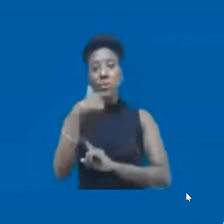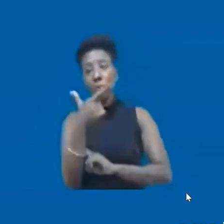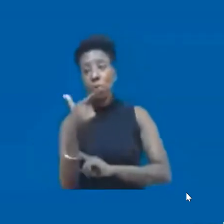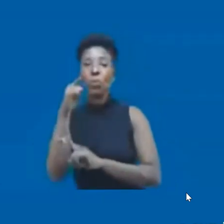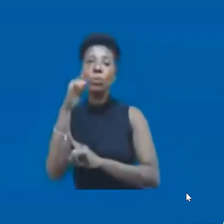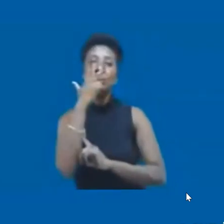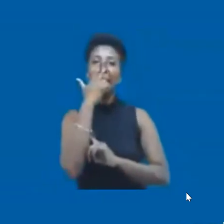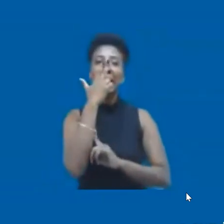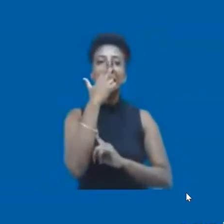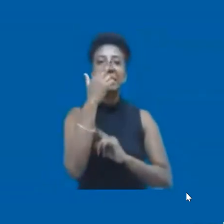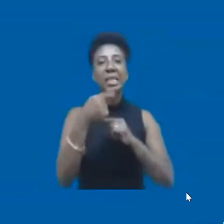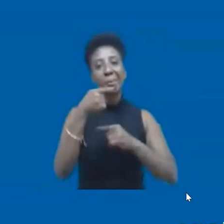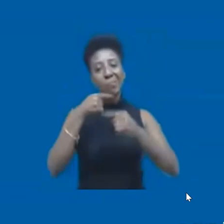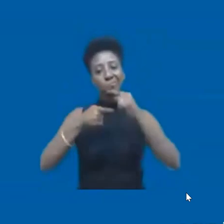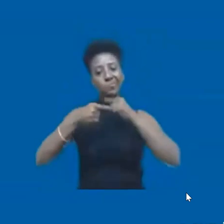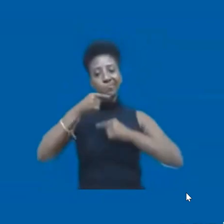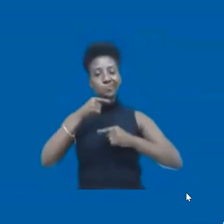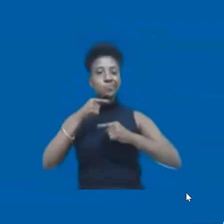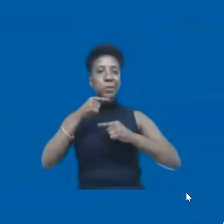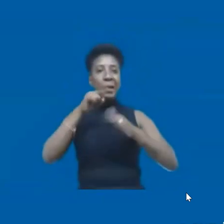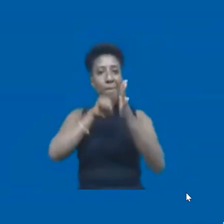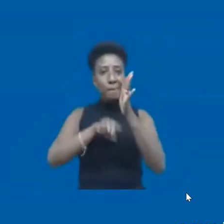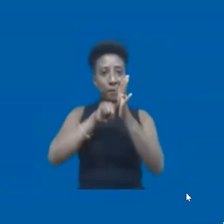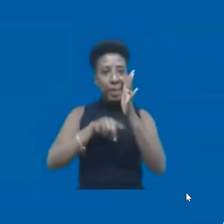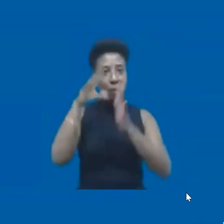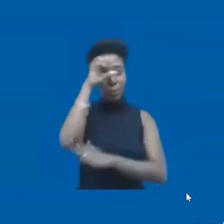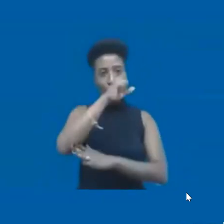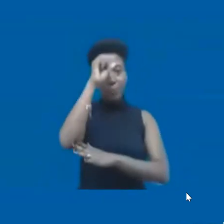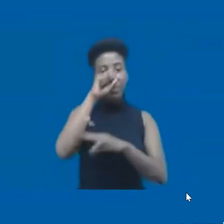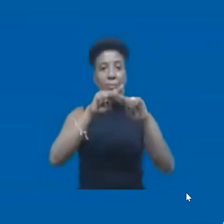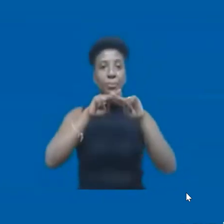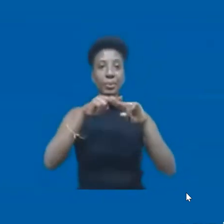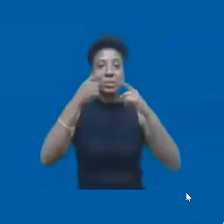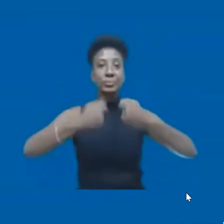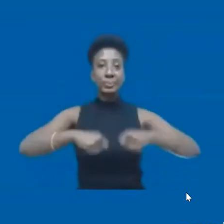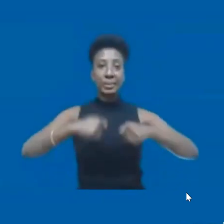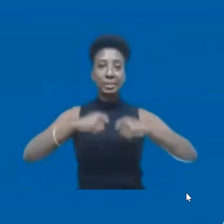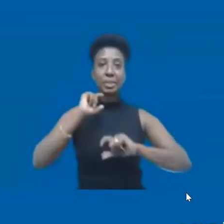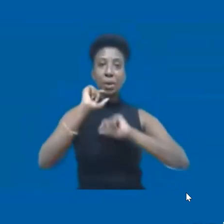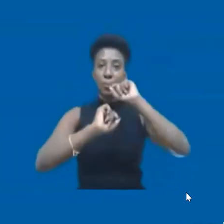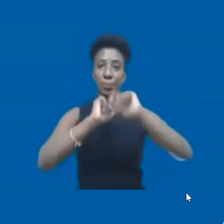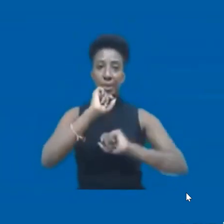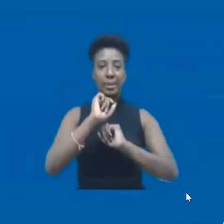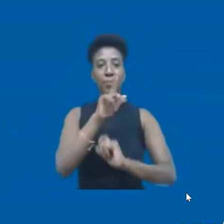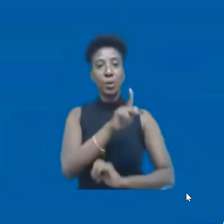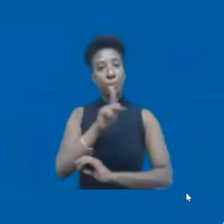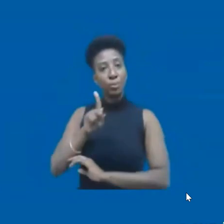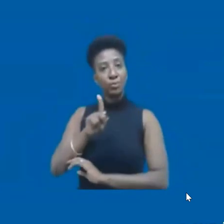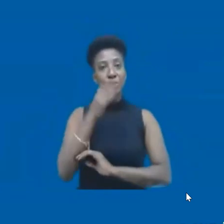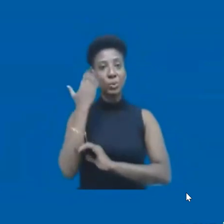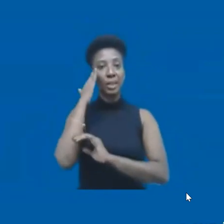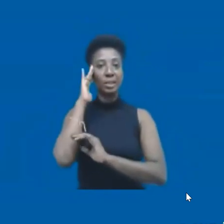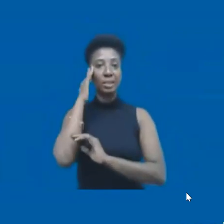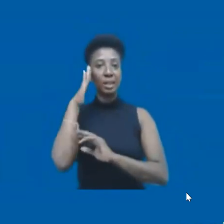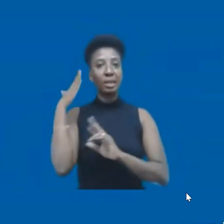mais para trás, e vão precisar ser acompanhados um pouco mais de perto. Então, vai ser preciso que o professor entenda essas diferenças dentro de sala